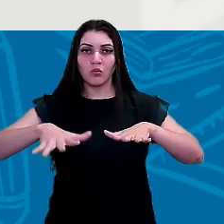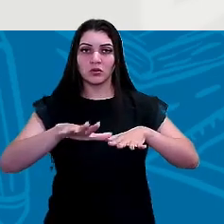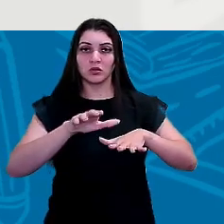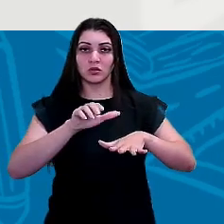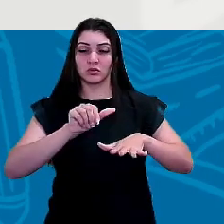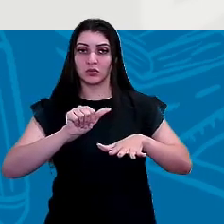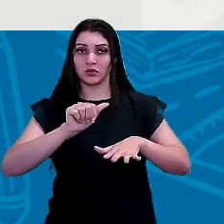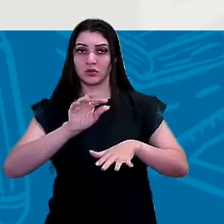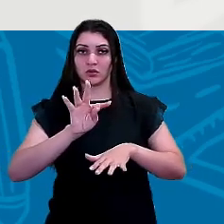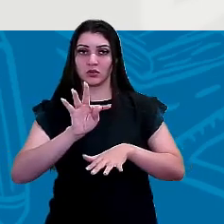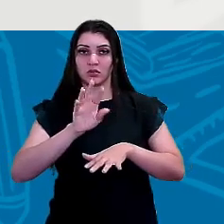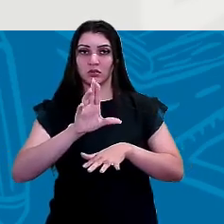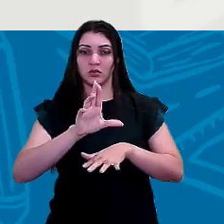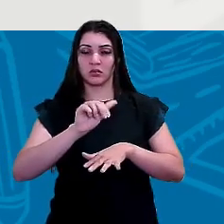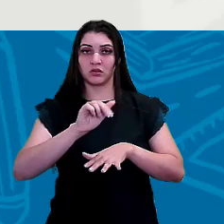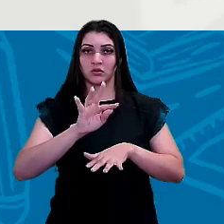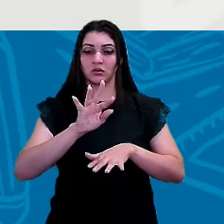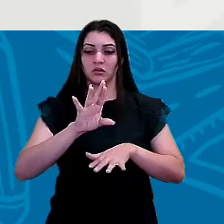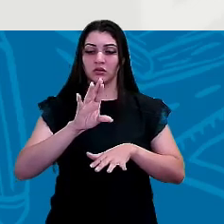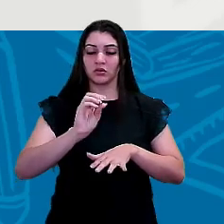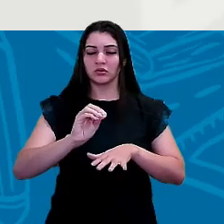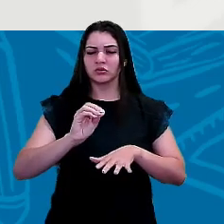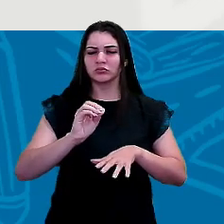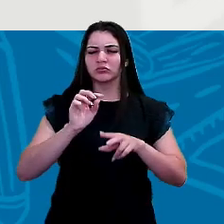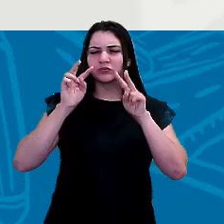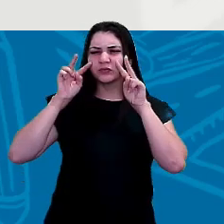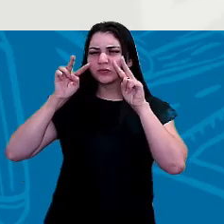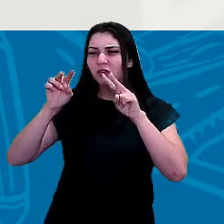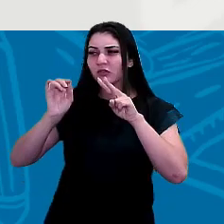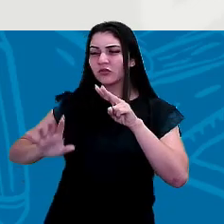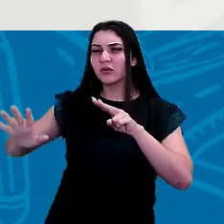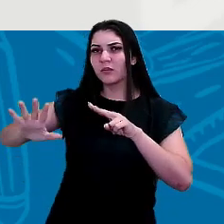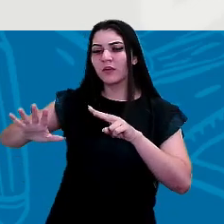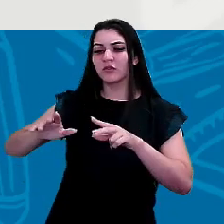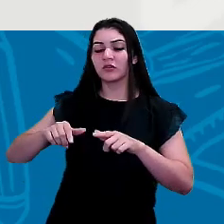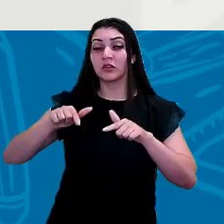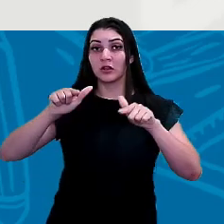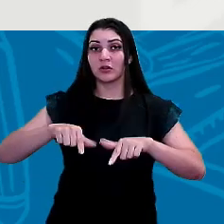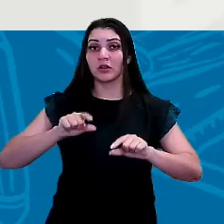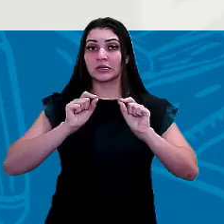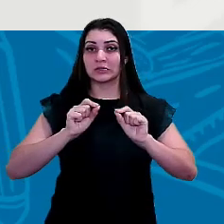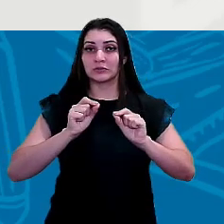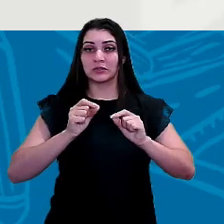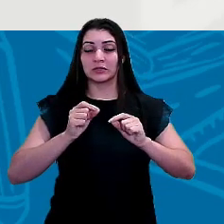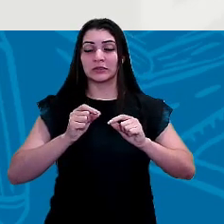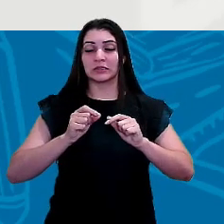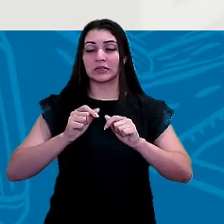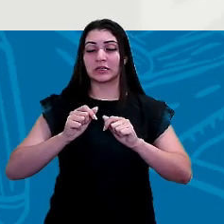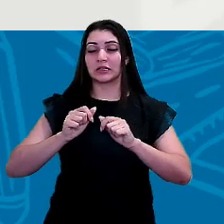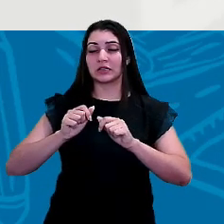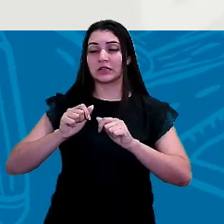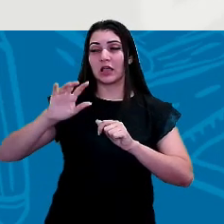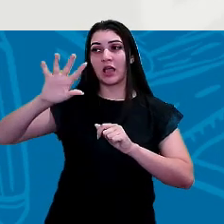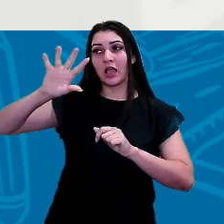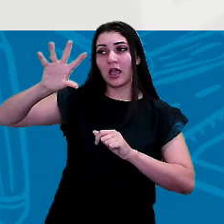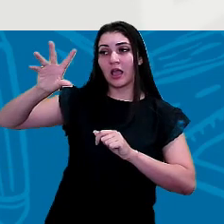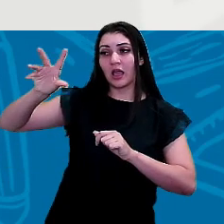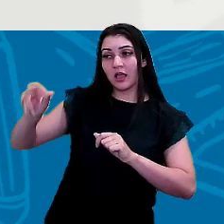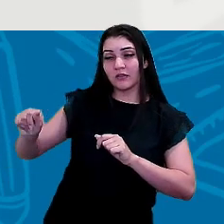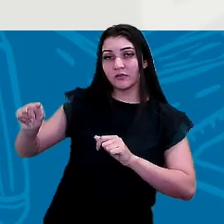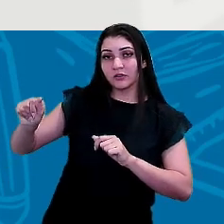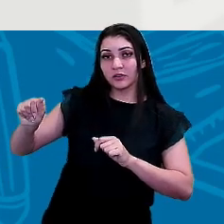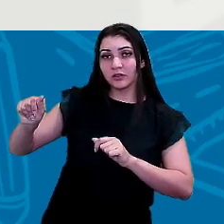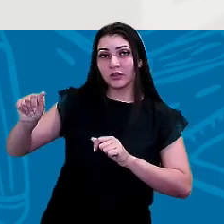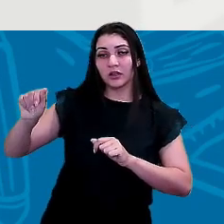porque observe a posição aqui do Oceano Atlântico. Ele está localizado entre a África e a e a América.